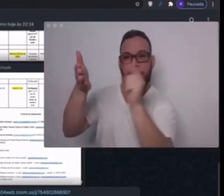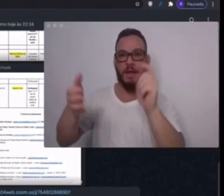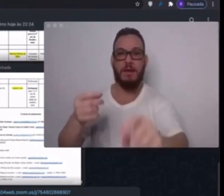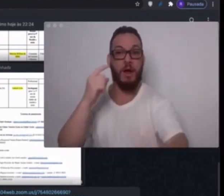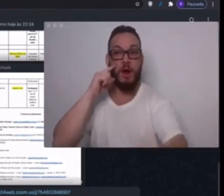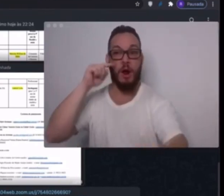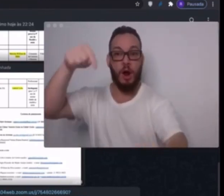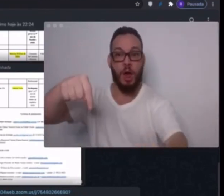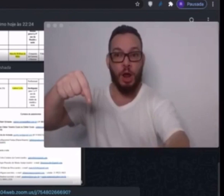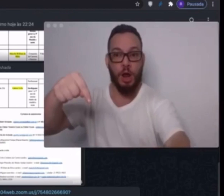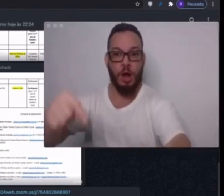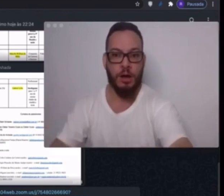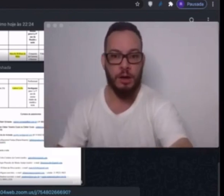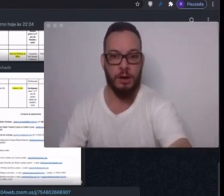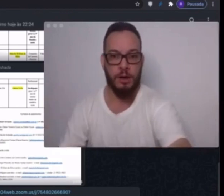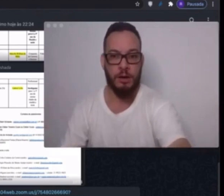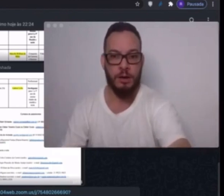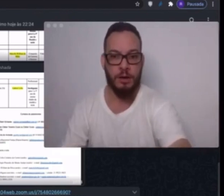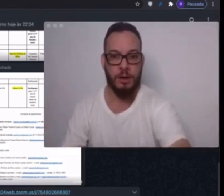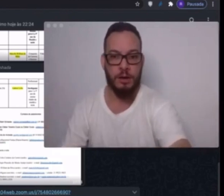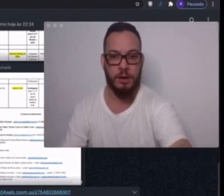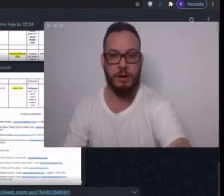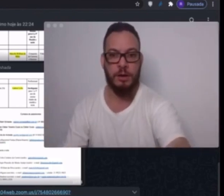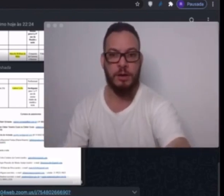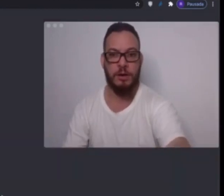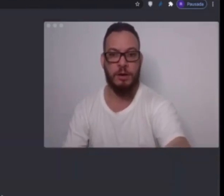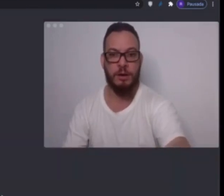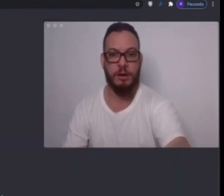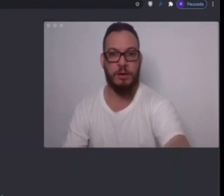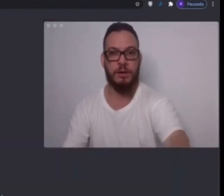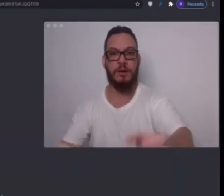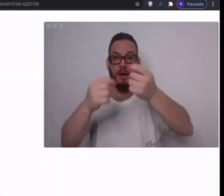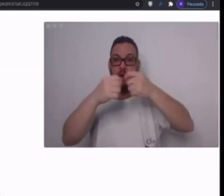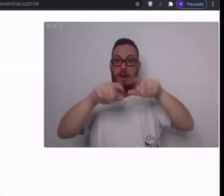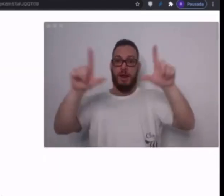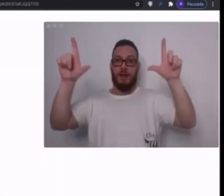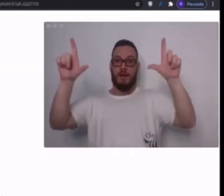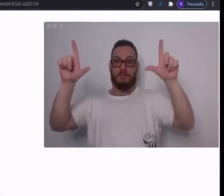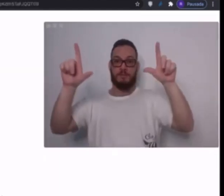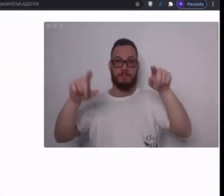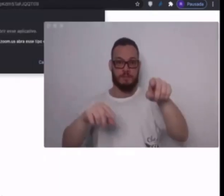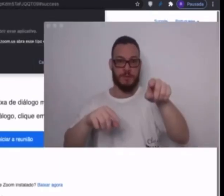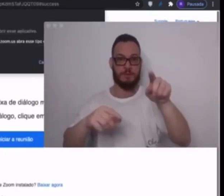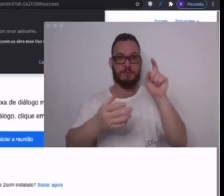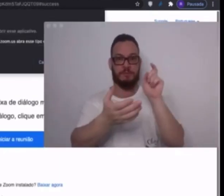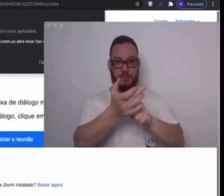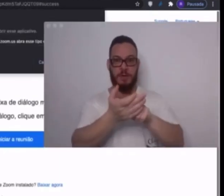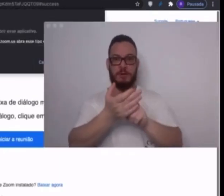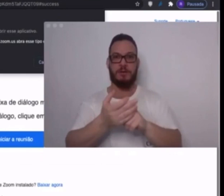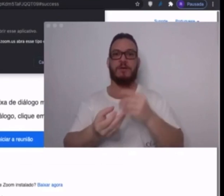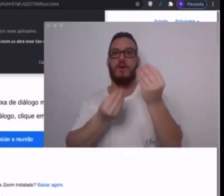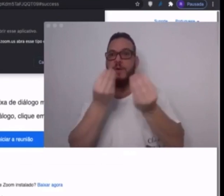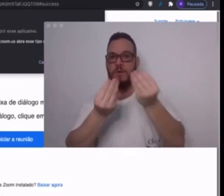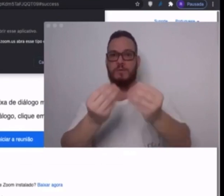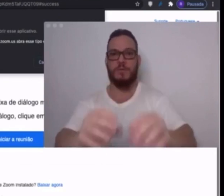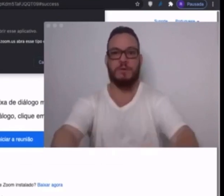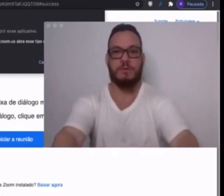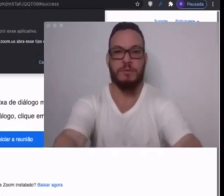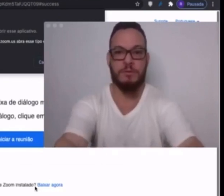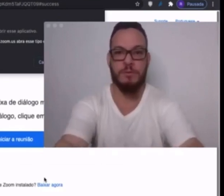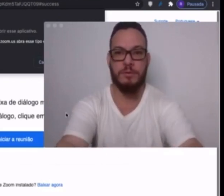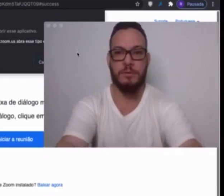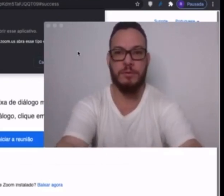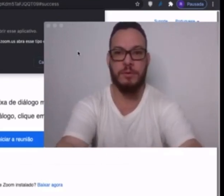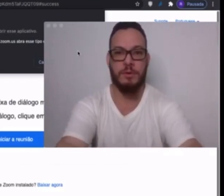E aí vocês só clicam no link. Vou mostrar para vocês aqui. Clicou no link que a gente enviou, que é a chave para entrar dentro dessa sala,